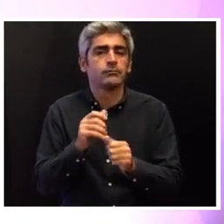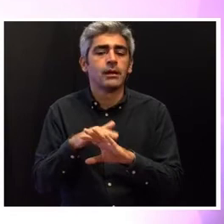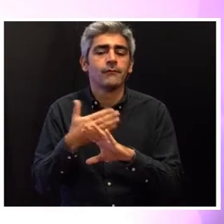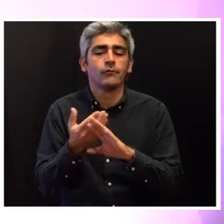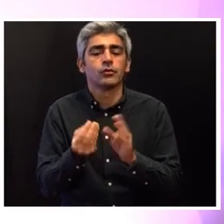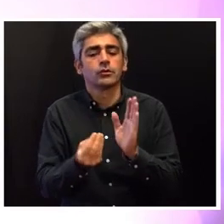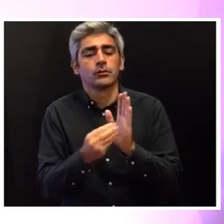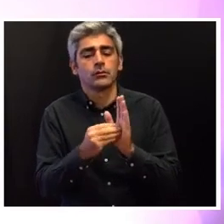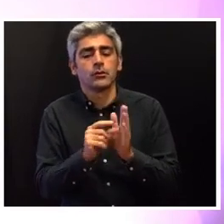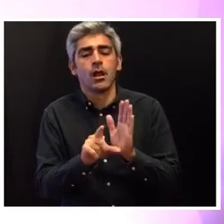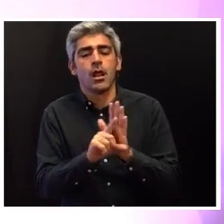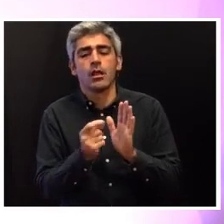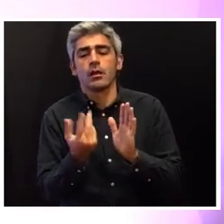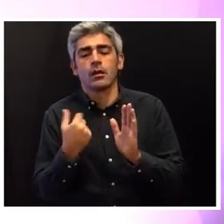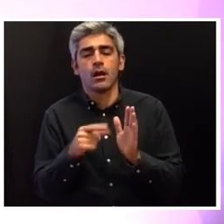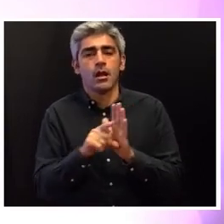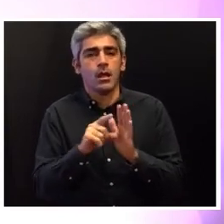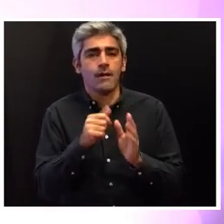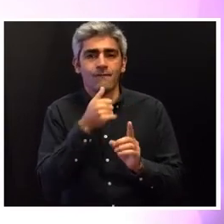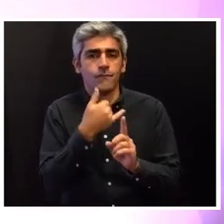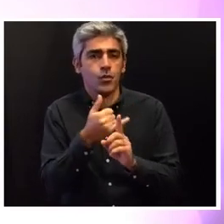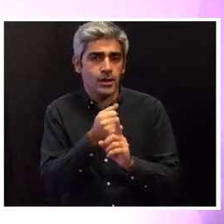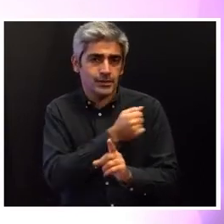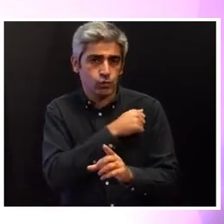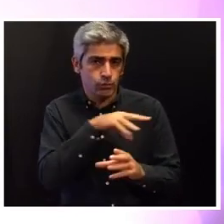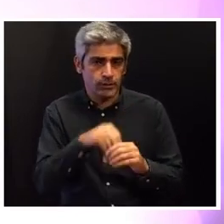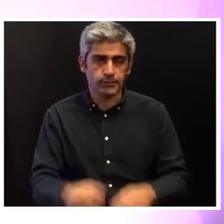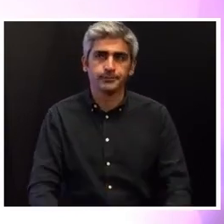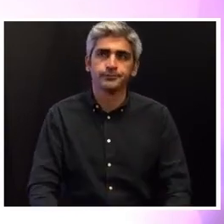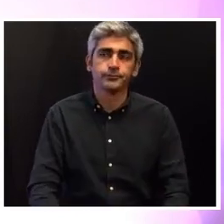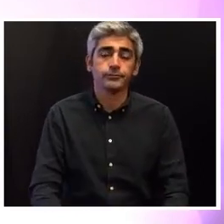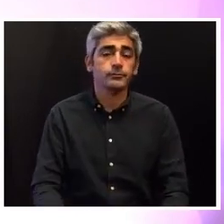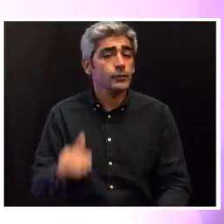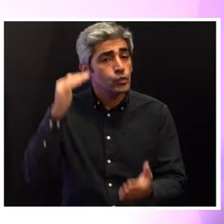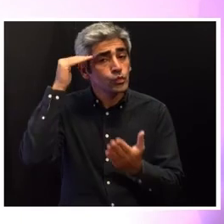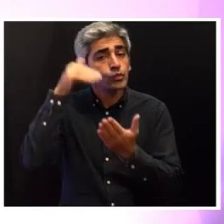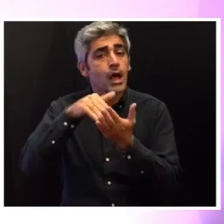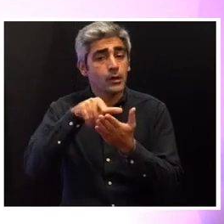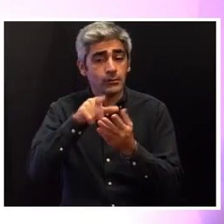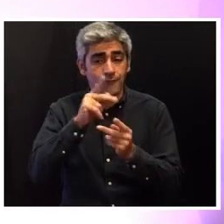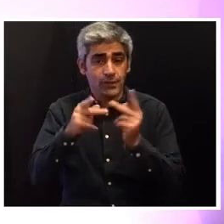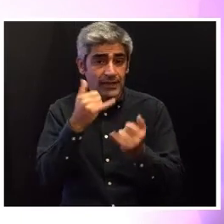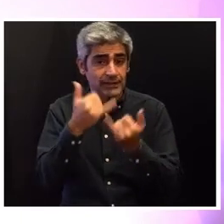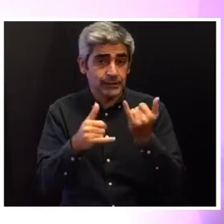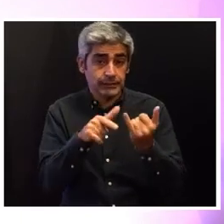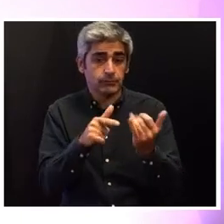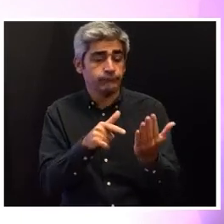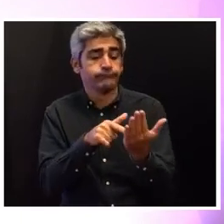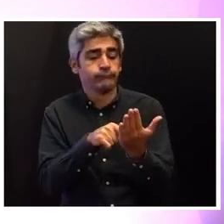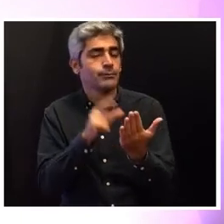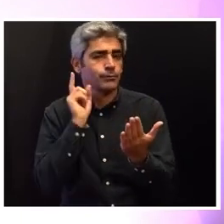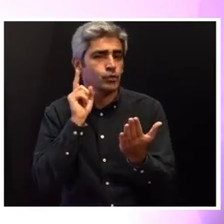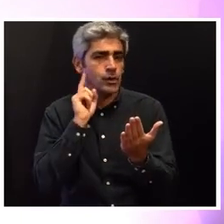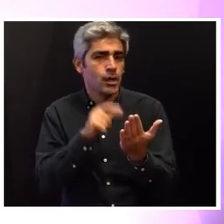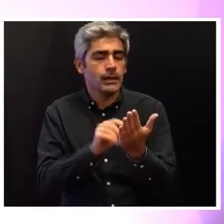alteração à lei da violência doméstica. Os resultados da avaliação de risco são importantes para a definição e